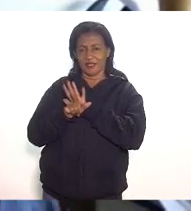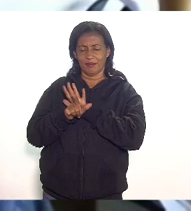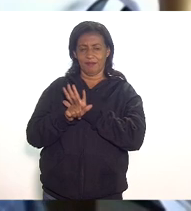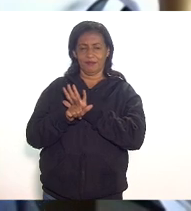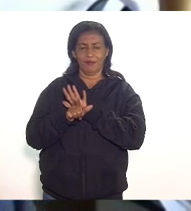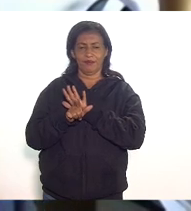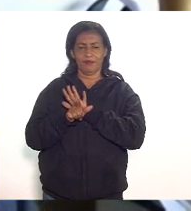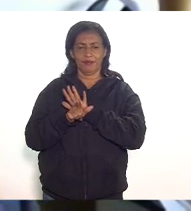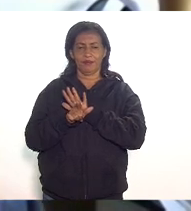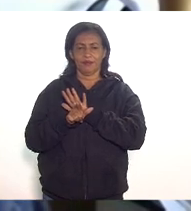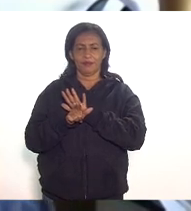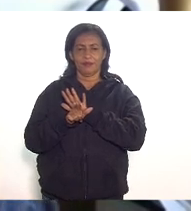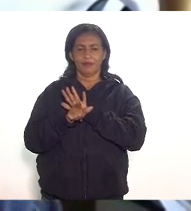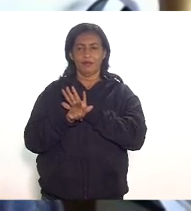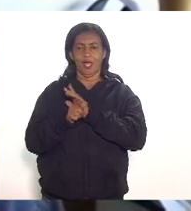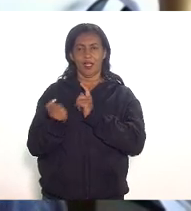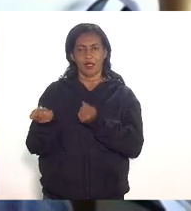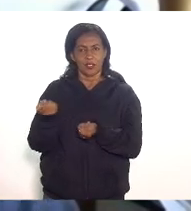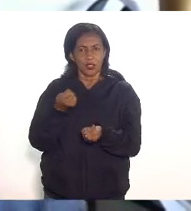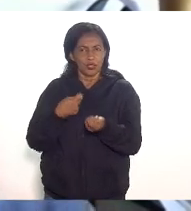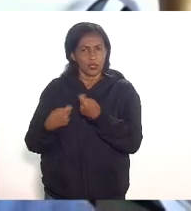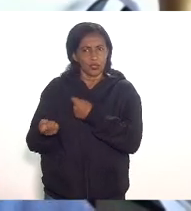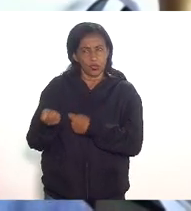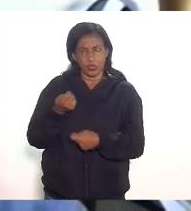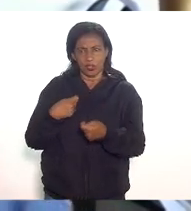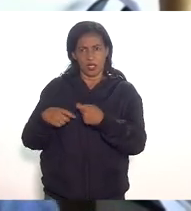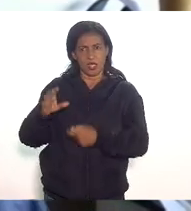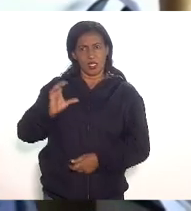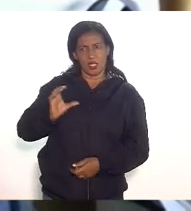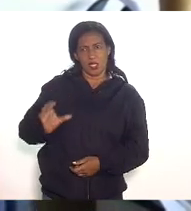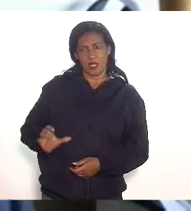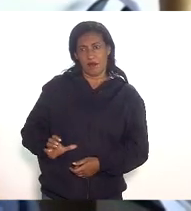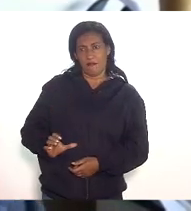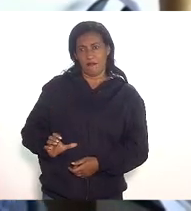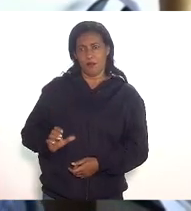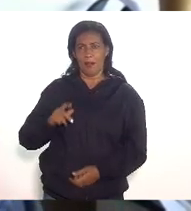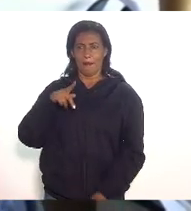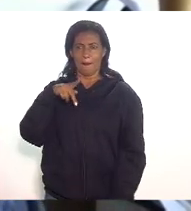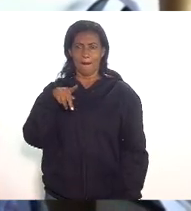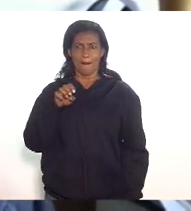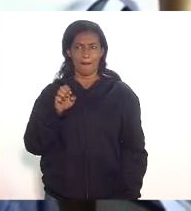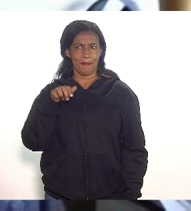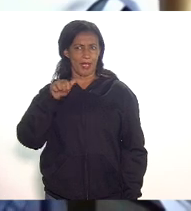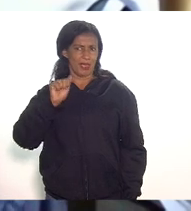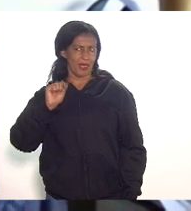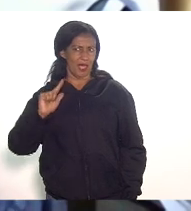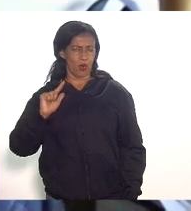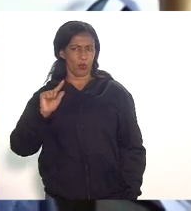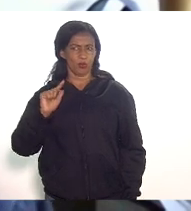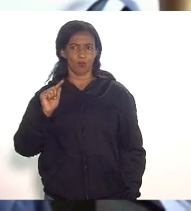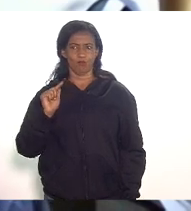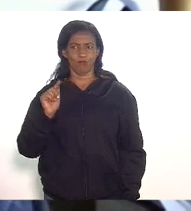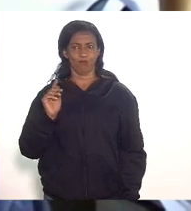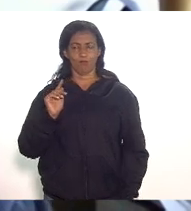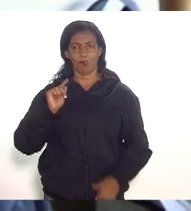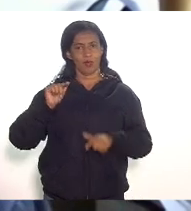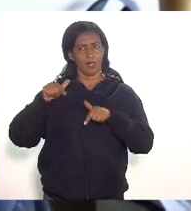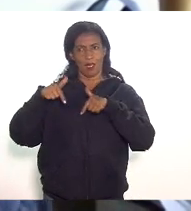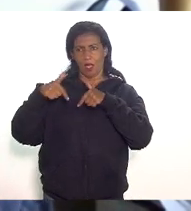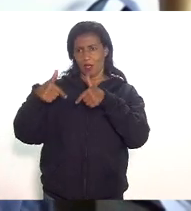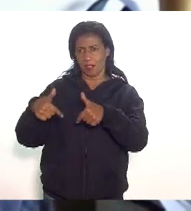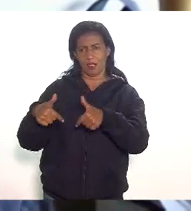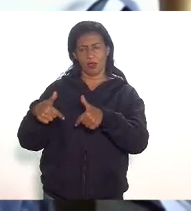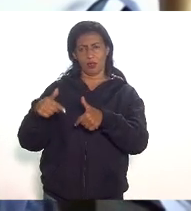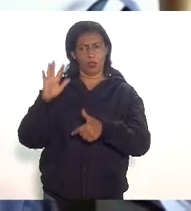sanções administrativas civis e penais uma lei tributária as ações é que vão